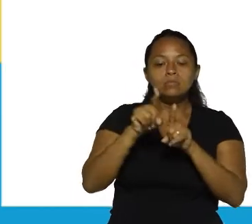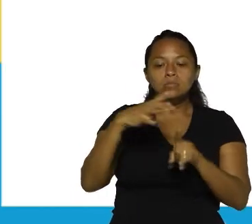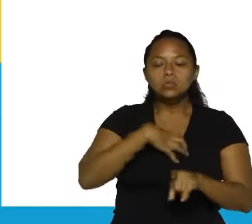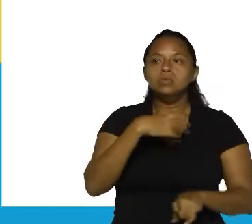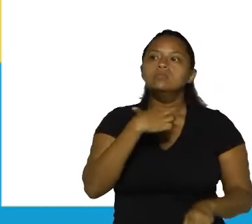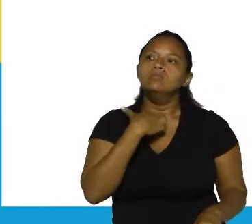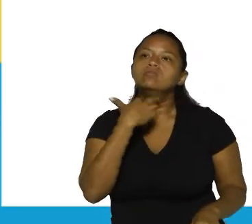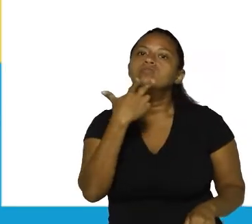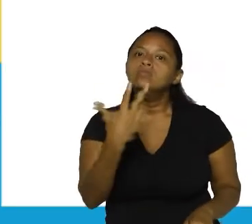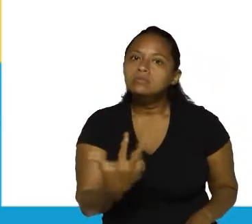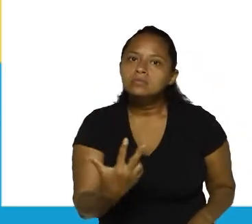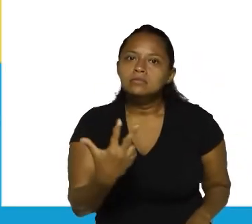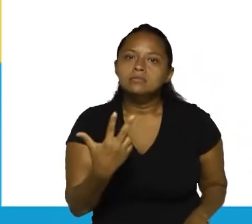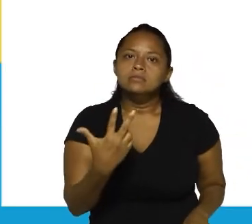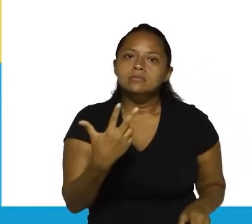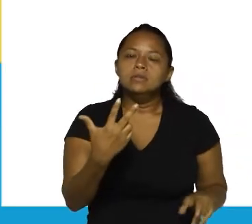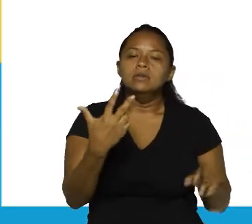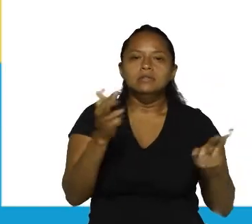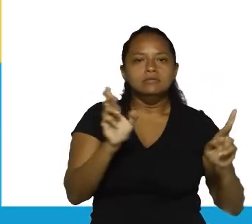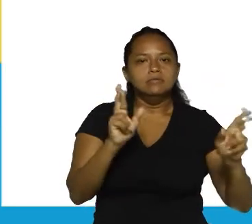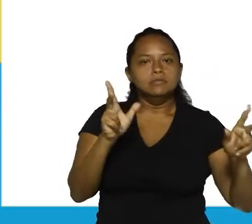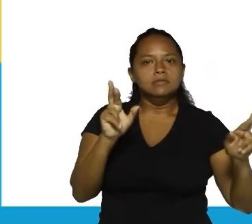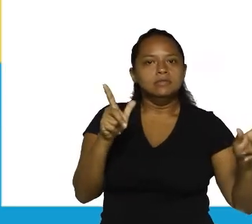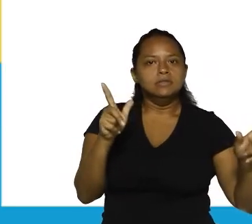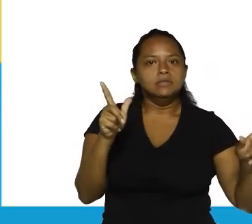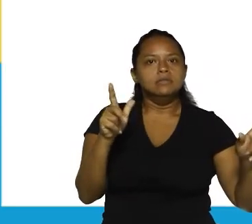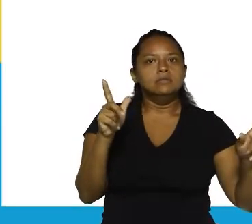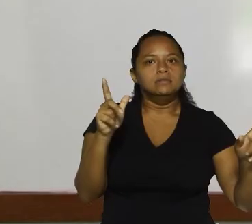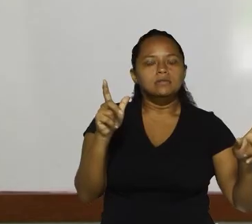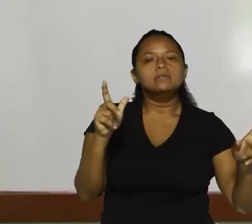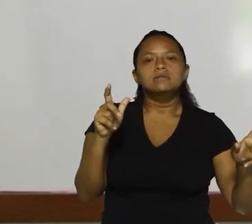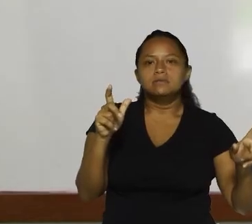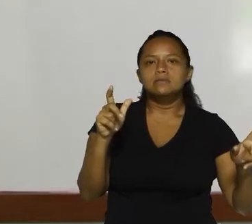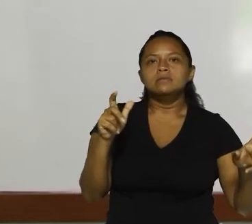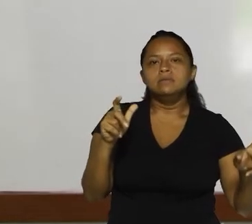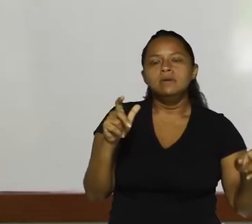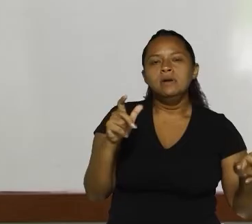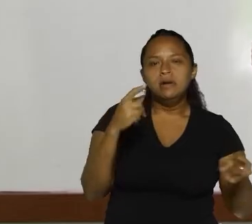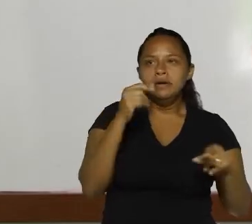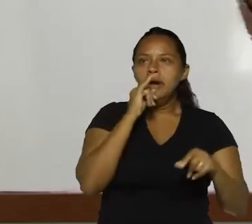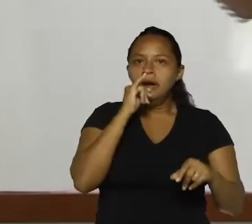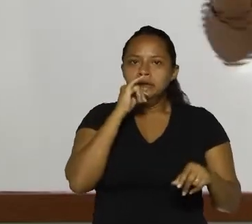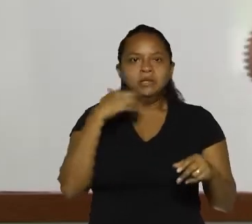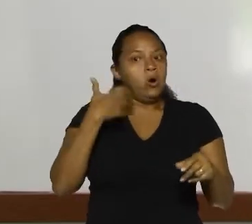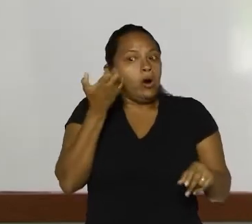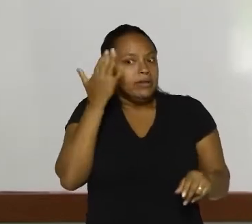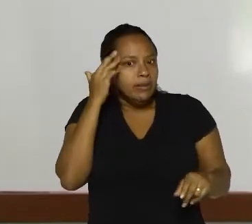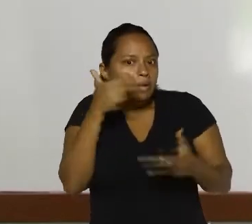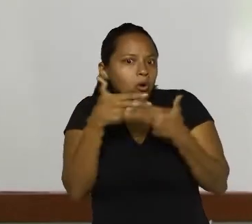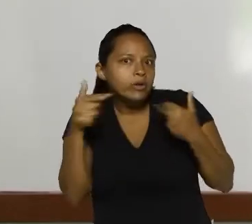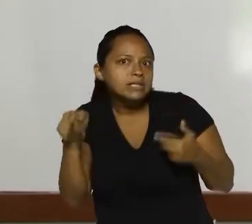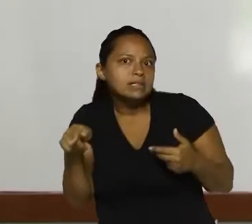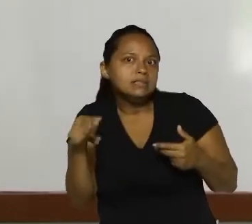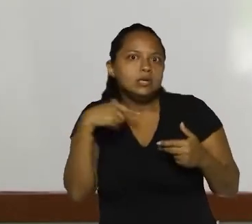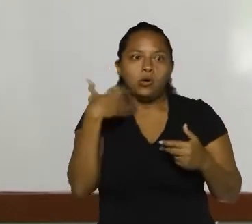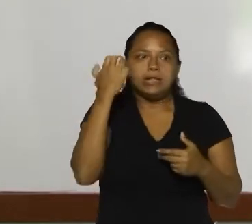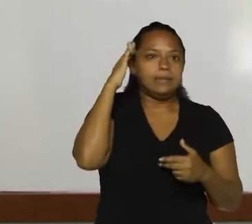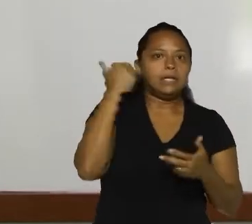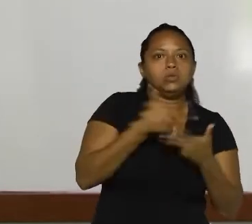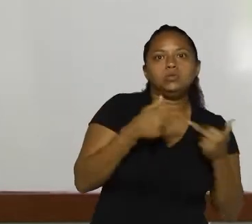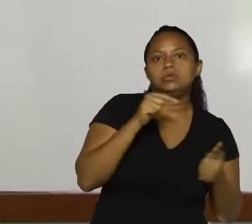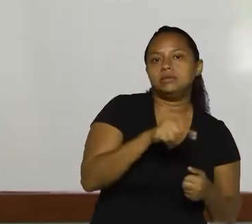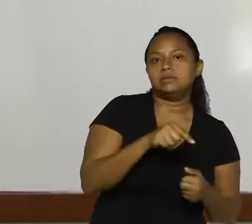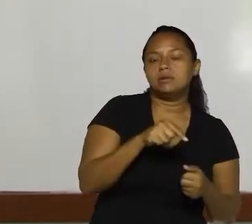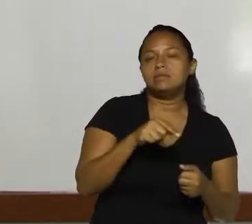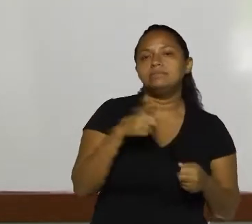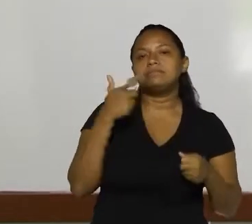utilizando aqui o ponto final, é de que se trata de uma declaração. Eu quero saber isso. Mas, se eu quero